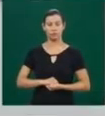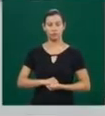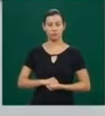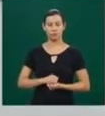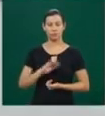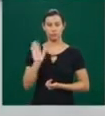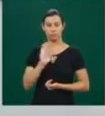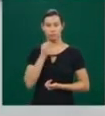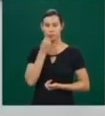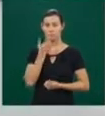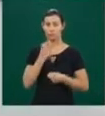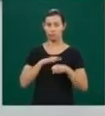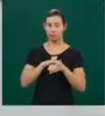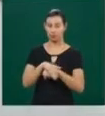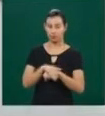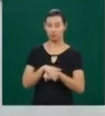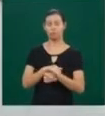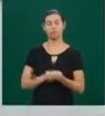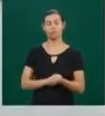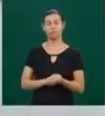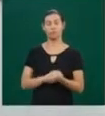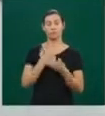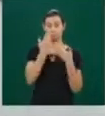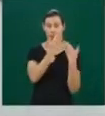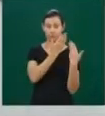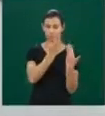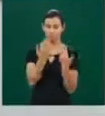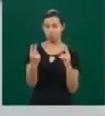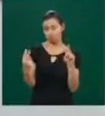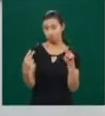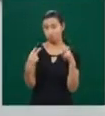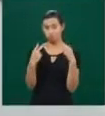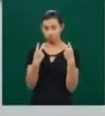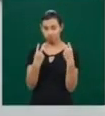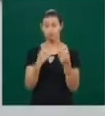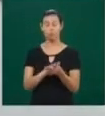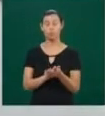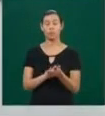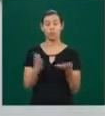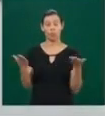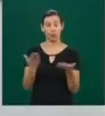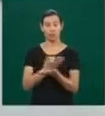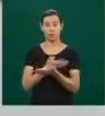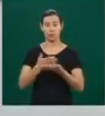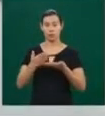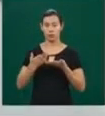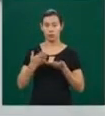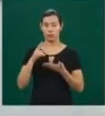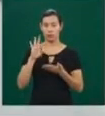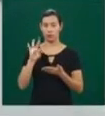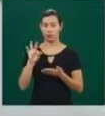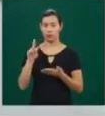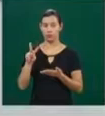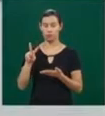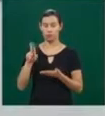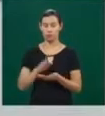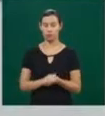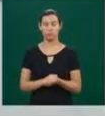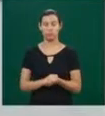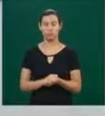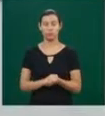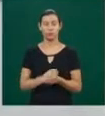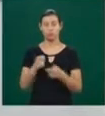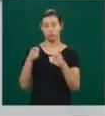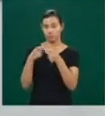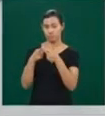Olá, boa noite pra você e mais uma vez obrigado pelo seu carinho e pela sua audiência. Vamos dar início agora ao nosso TVO Notícias. Como a medicina